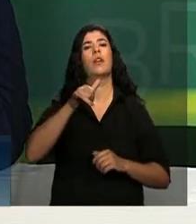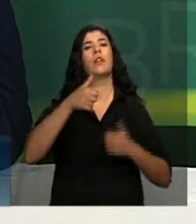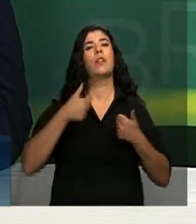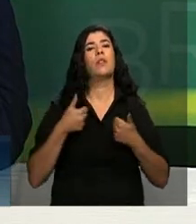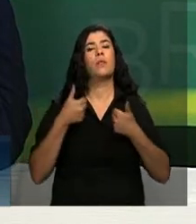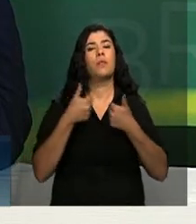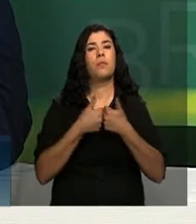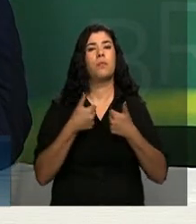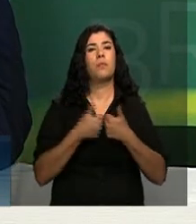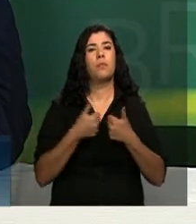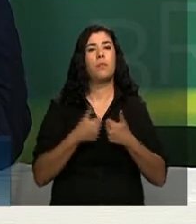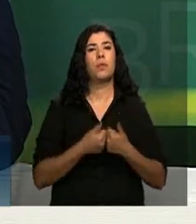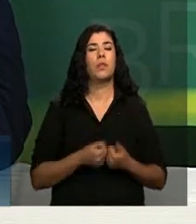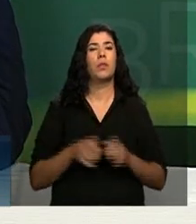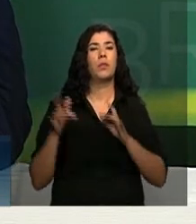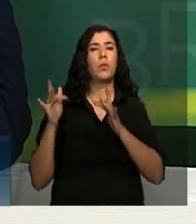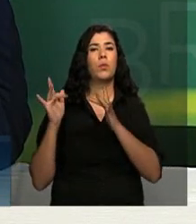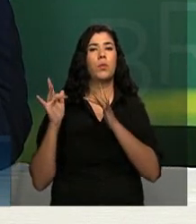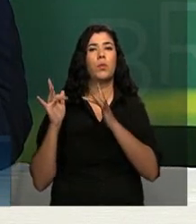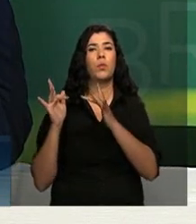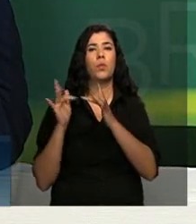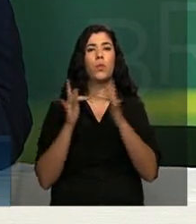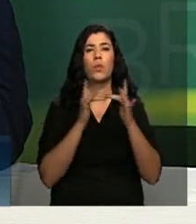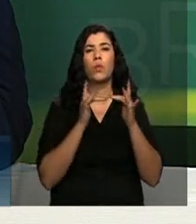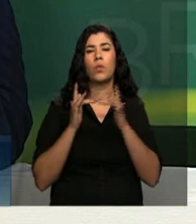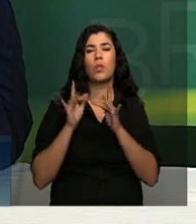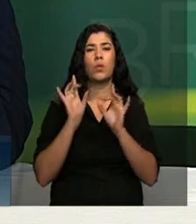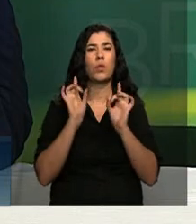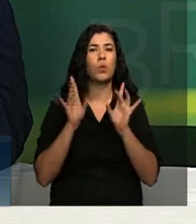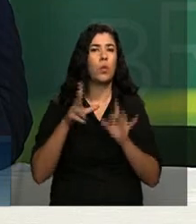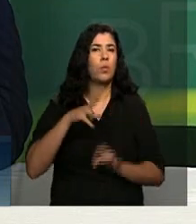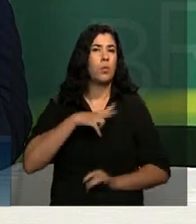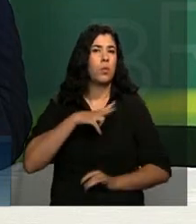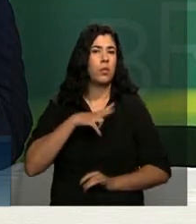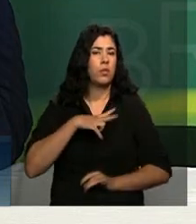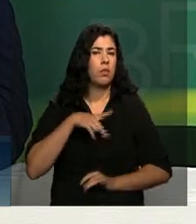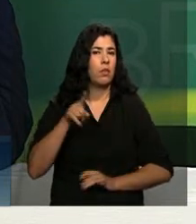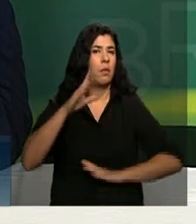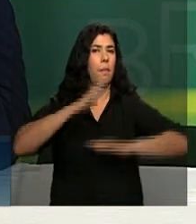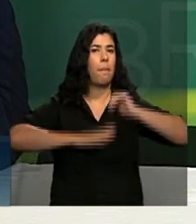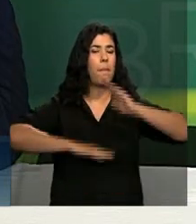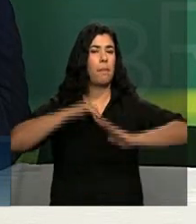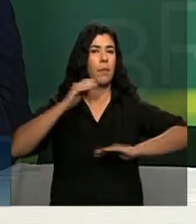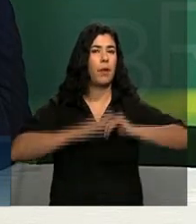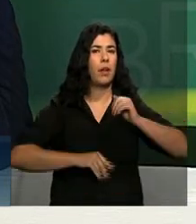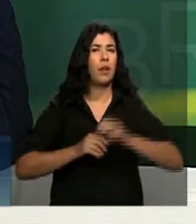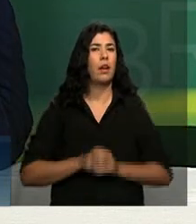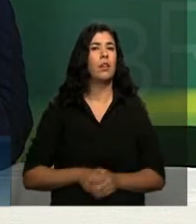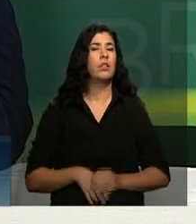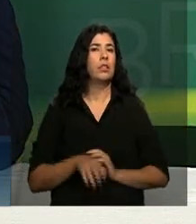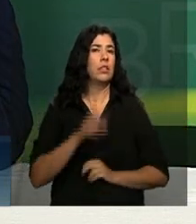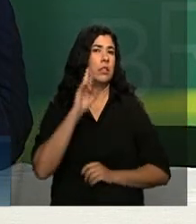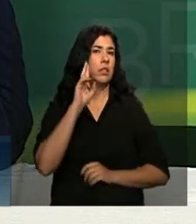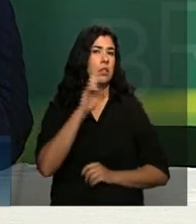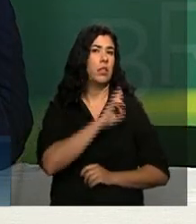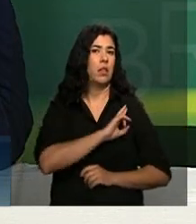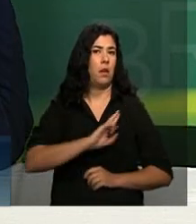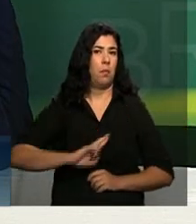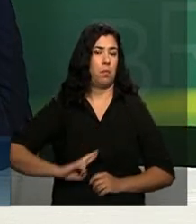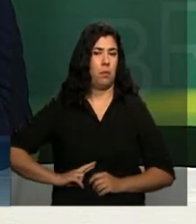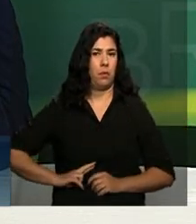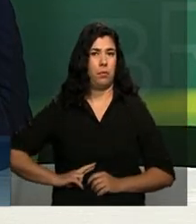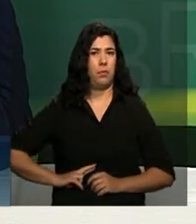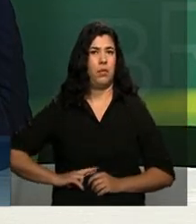pessoalidade. Portanto, as ações são ações republicanas, são ações que seguem critérios técnicos.